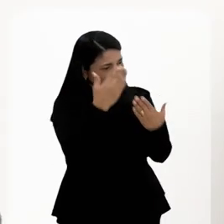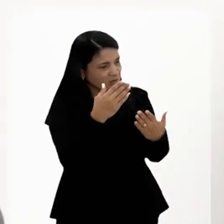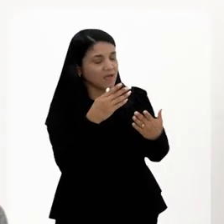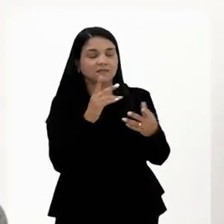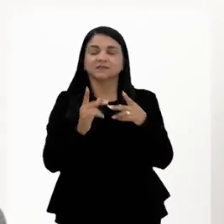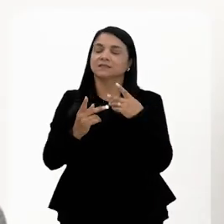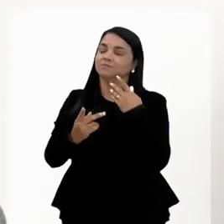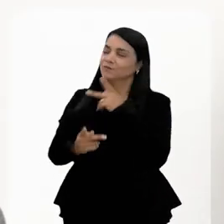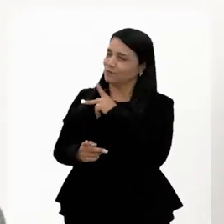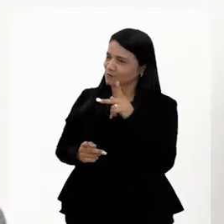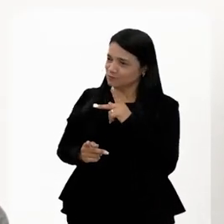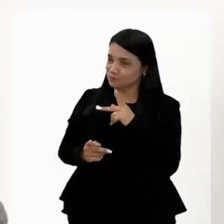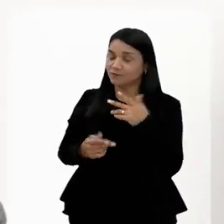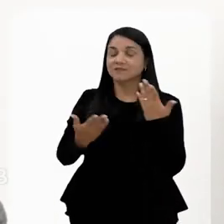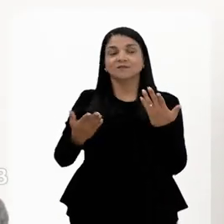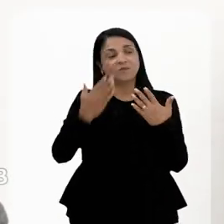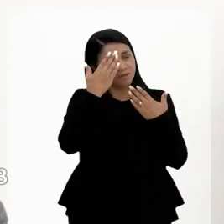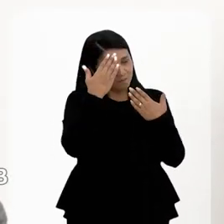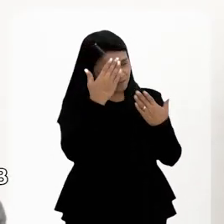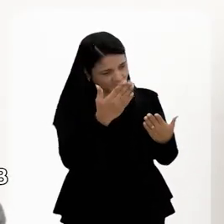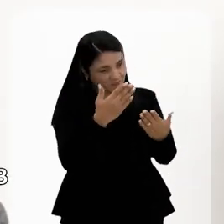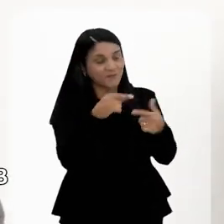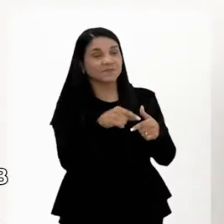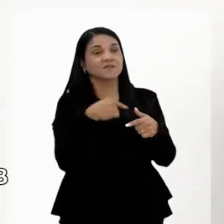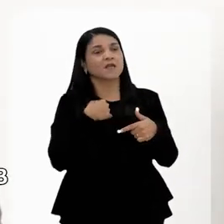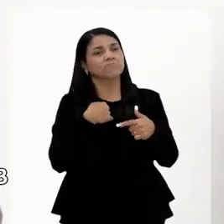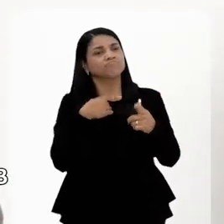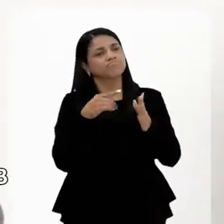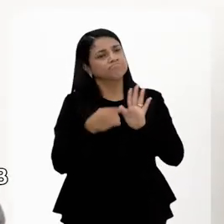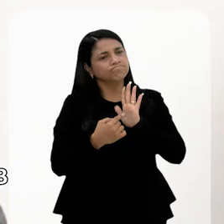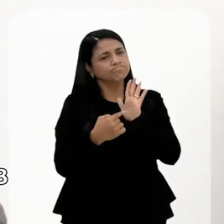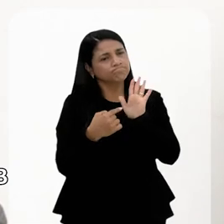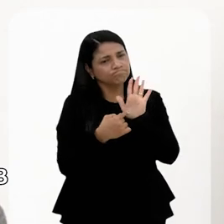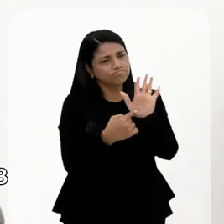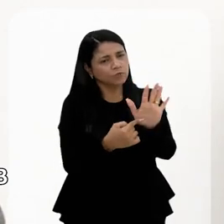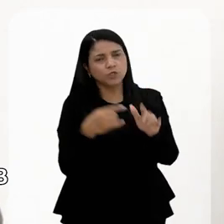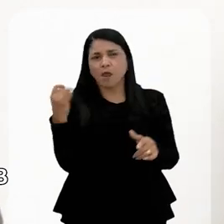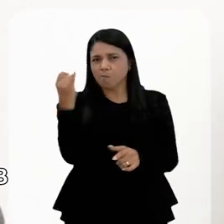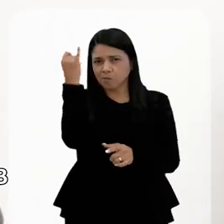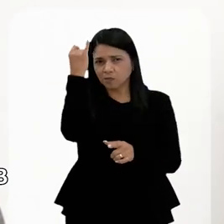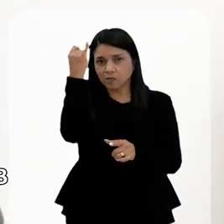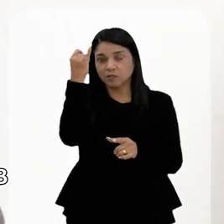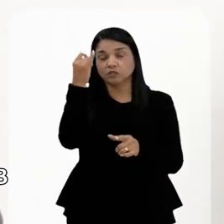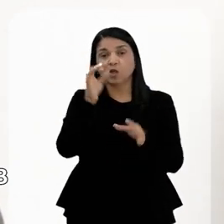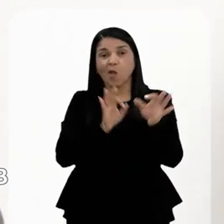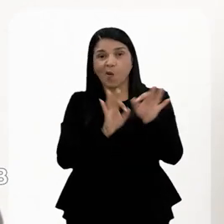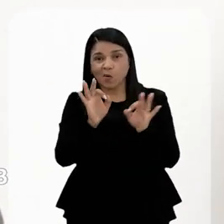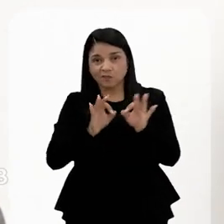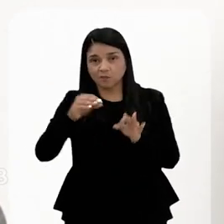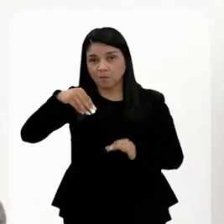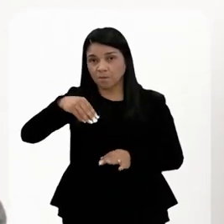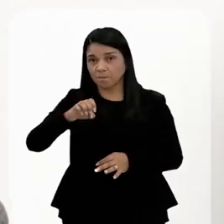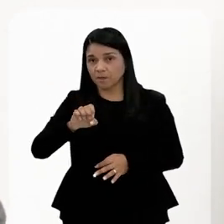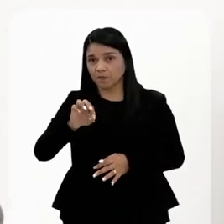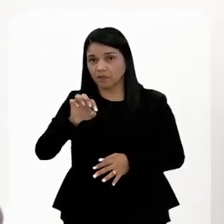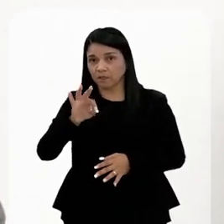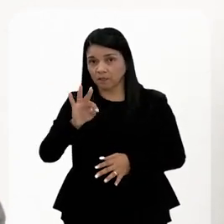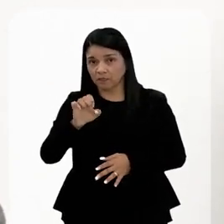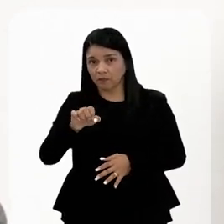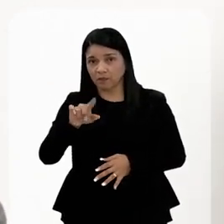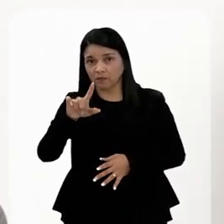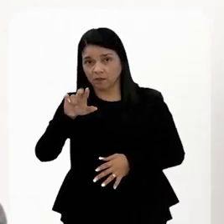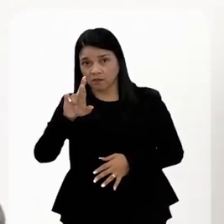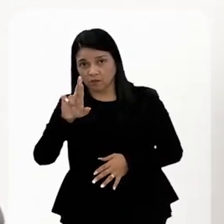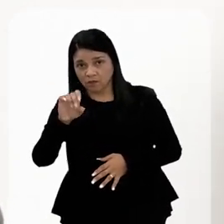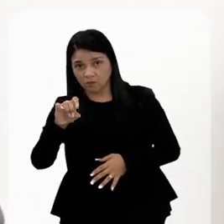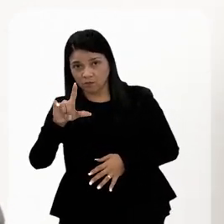Nicodemus. É um prazer estar aqui com vocês. Eu acho que é importante destacar o seguinte, a Organização Meteorológica Mundial e o painel